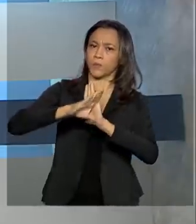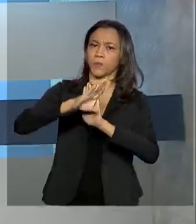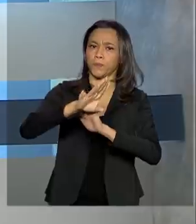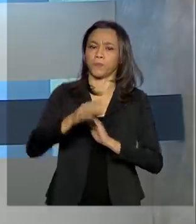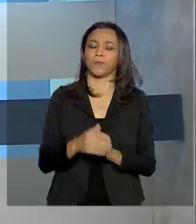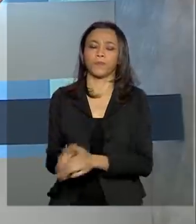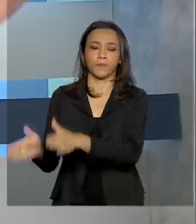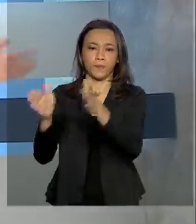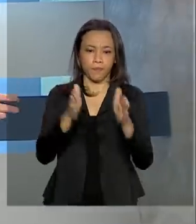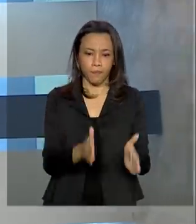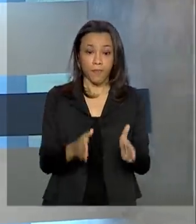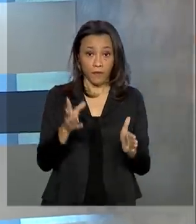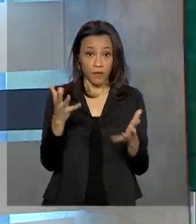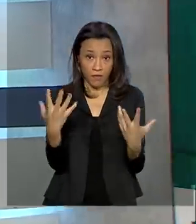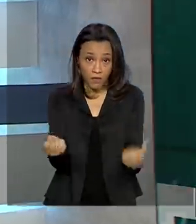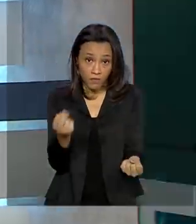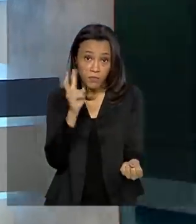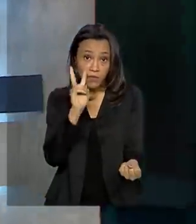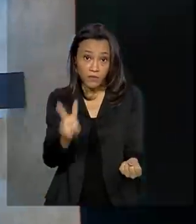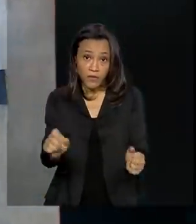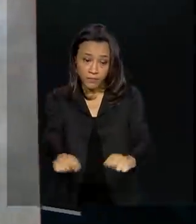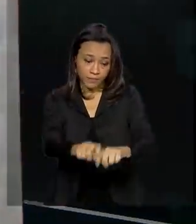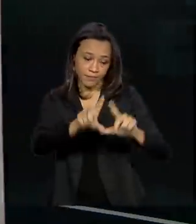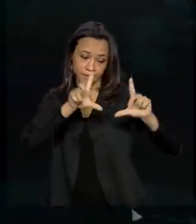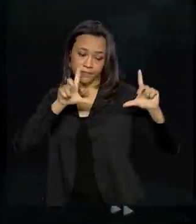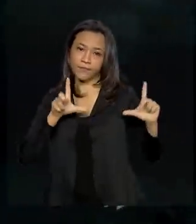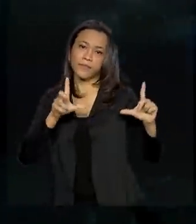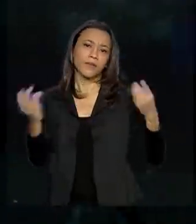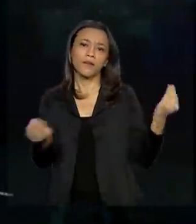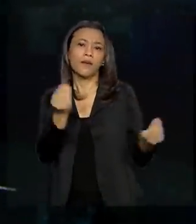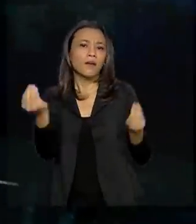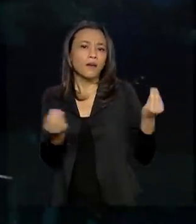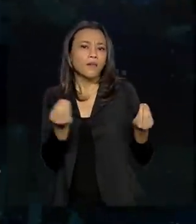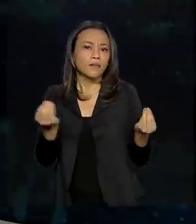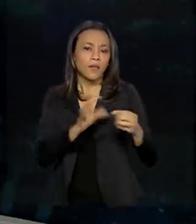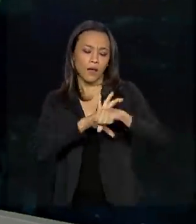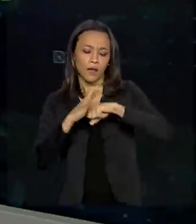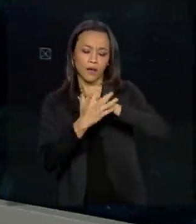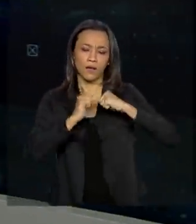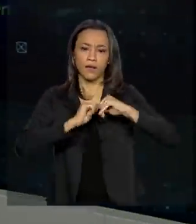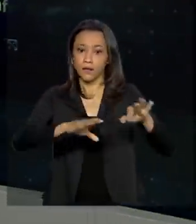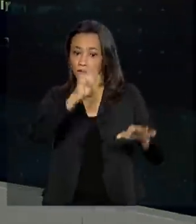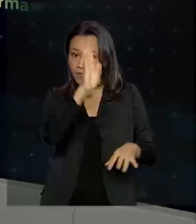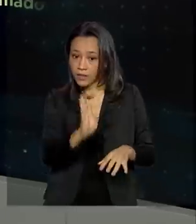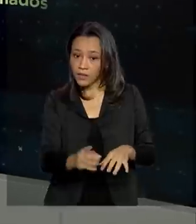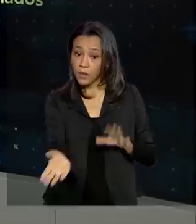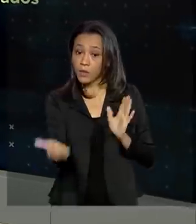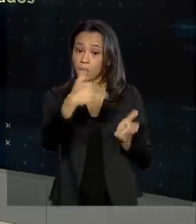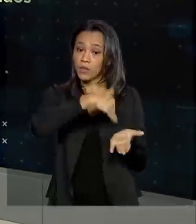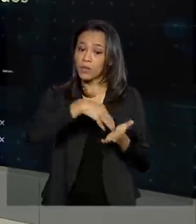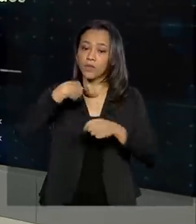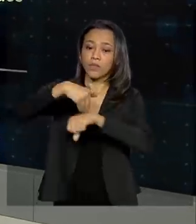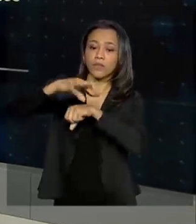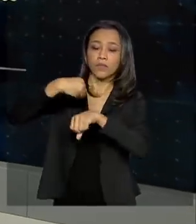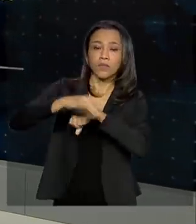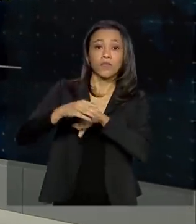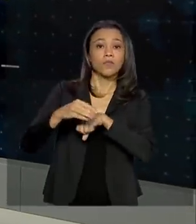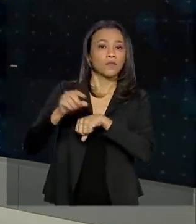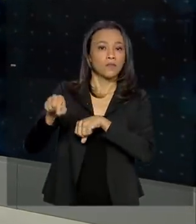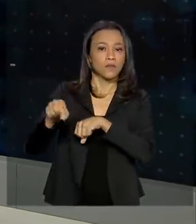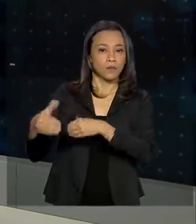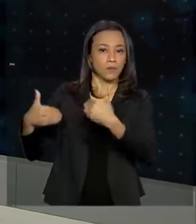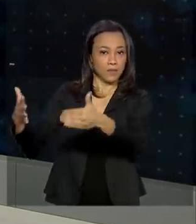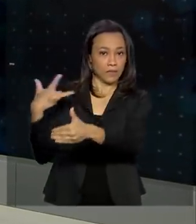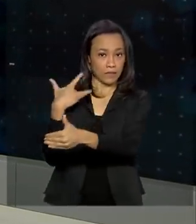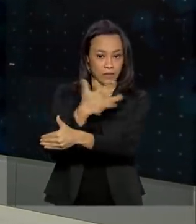E vamos então ver aqui na tela como é que está a situação da Covid-19 aqui no Brasil. Olha só, segundo os últimos números do Ministério da Saúde, são